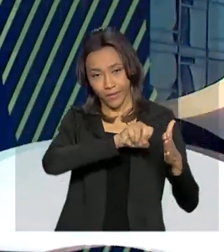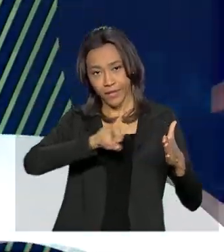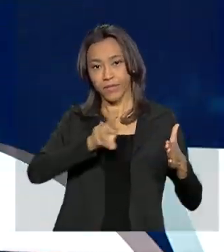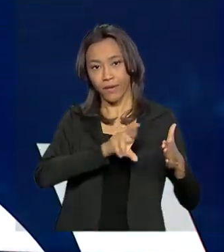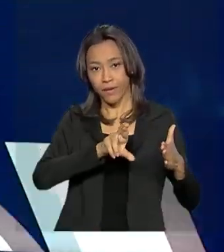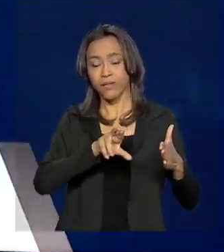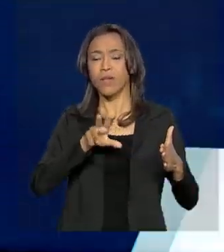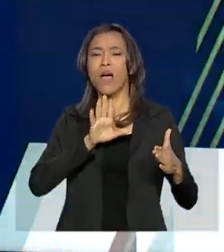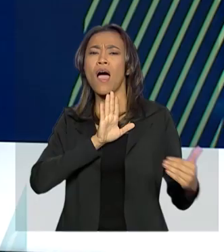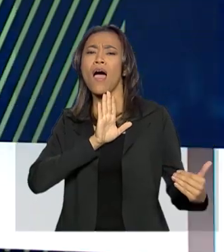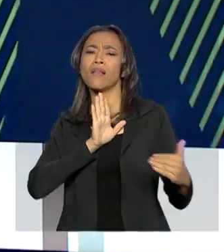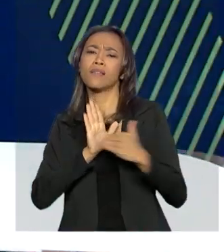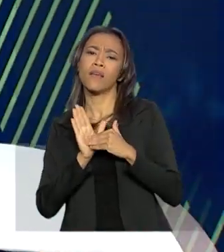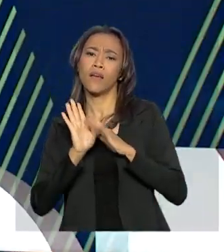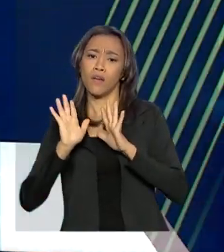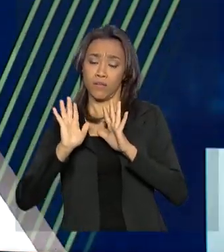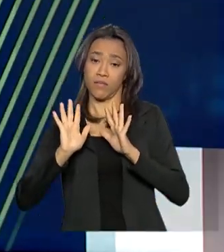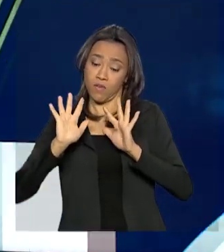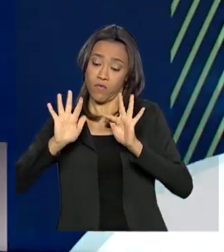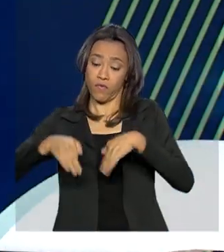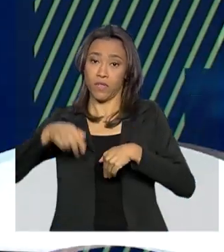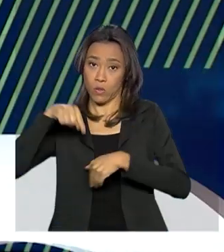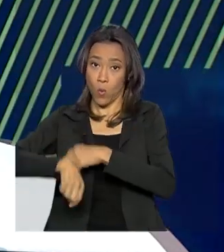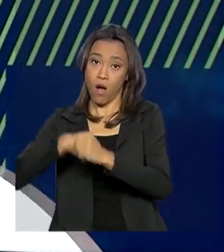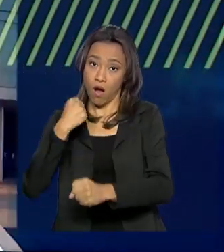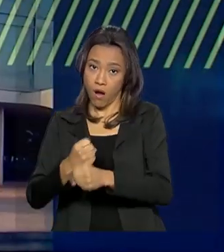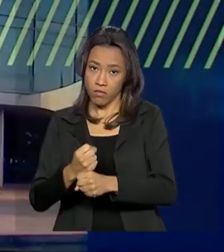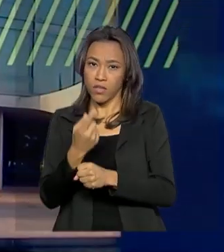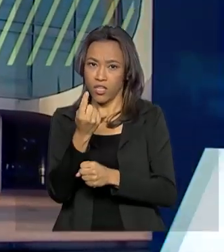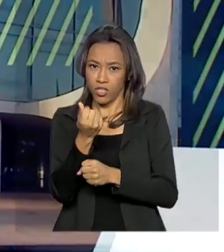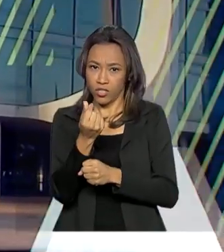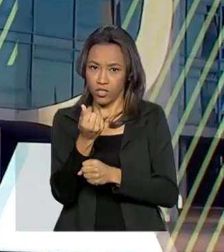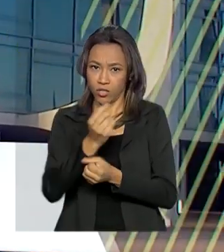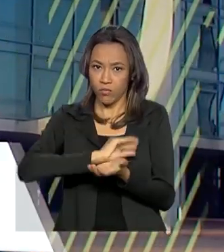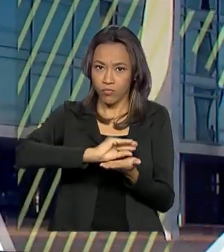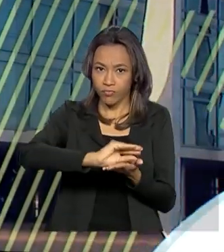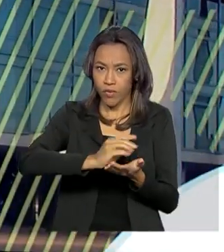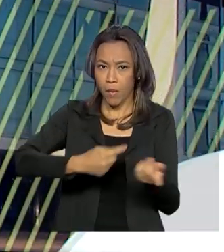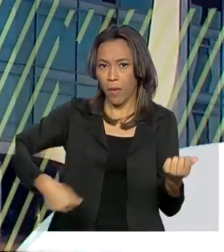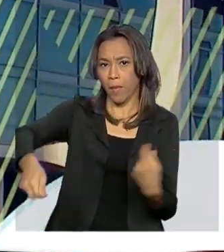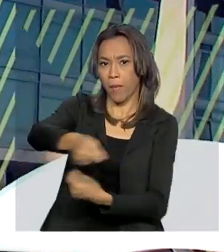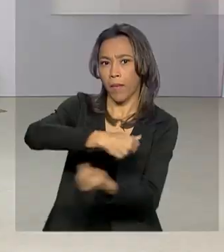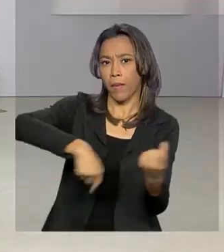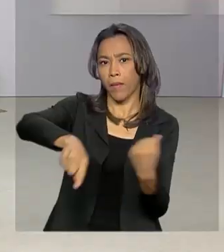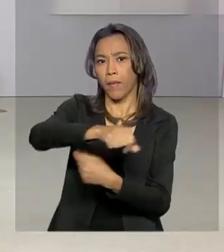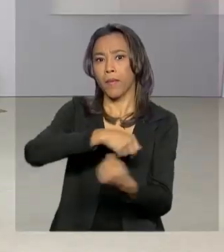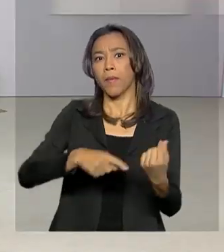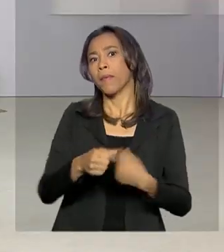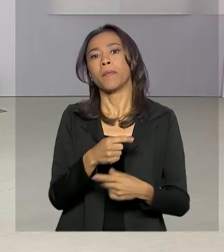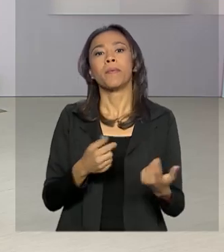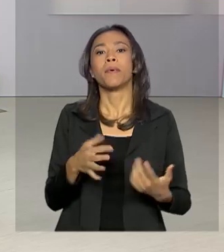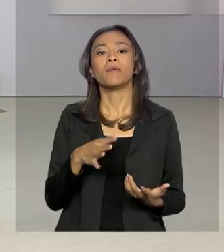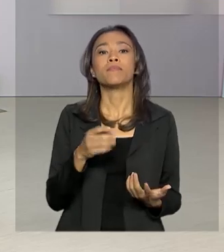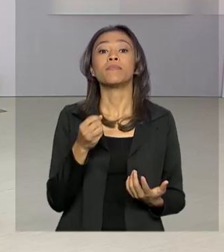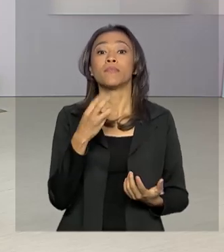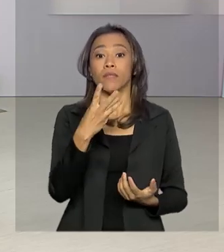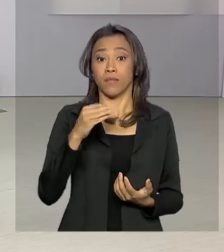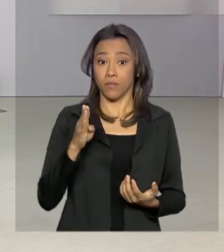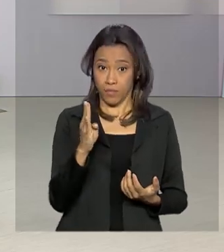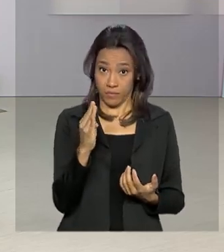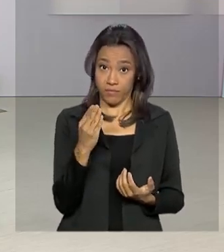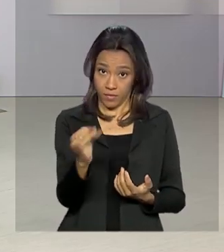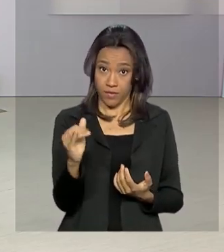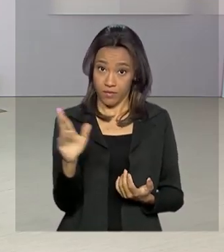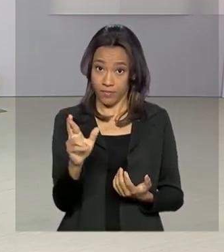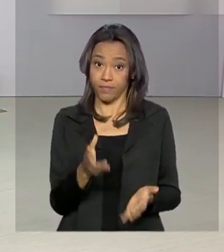valores serão pagos até o final do ano e deverão injetar cerca de R$ bilhões na economia. E o Comitê de Política